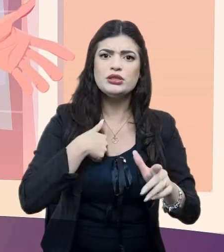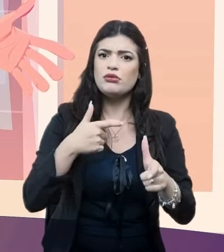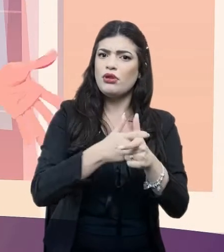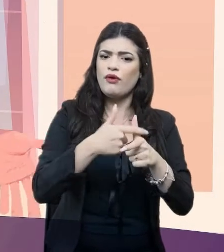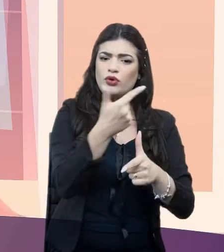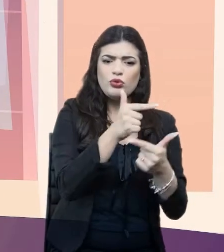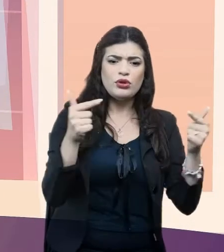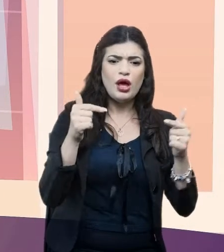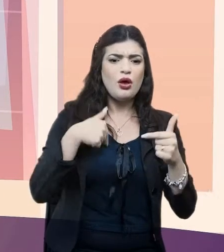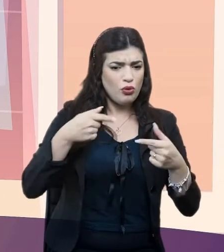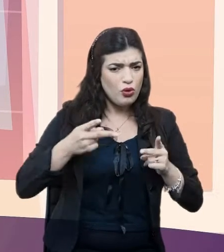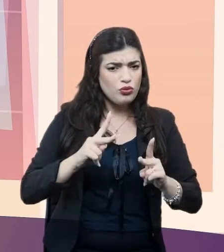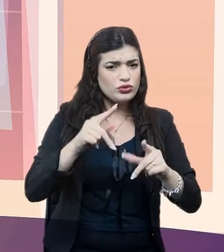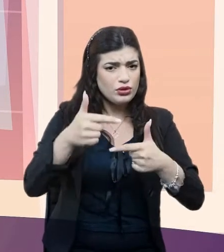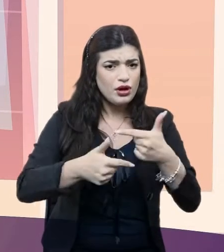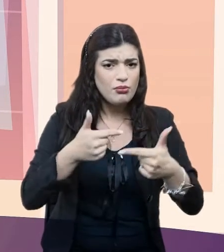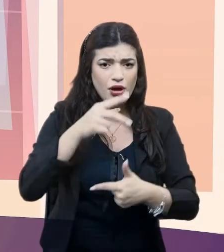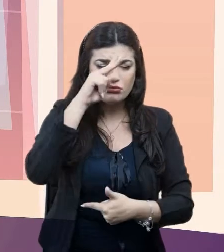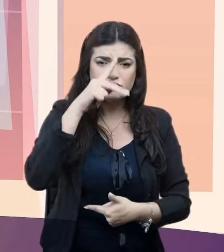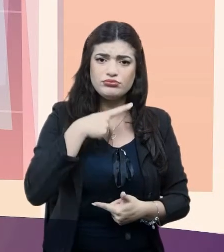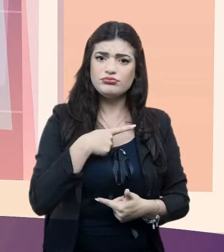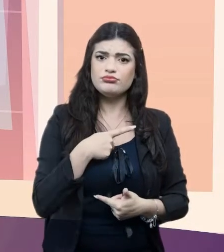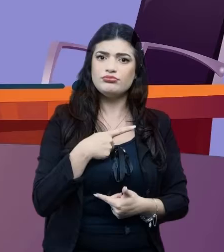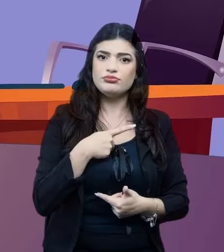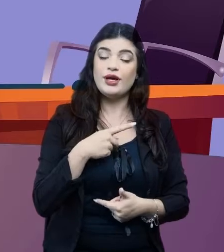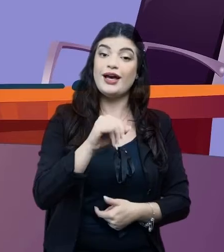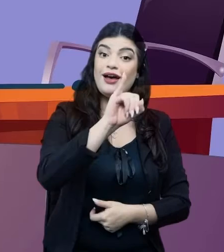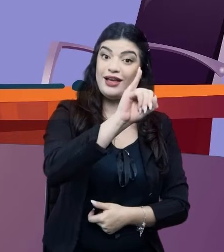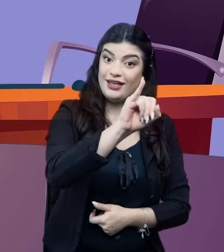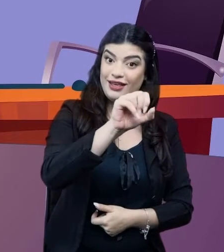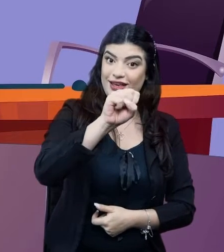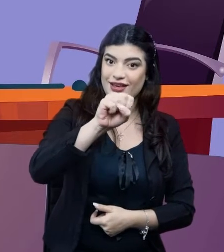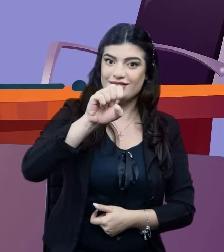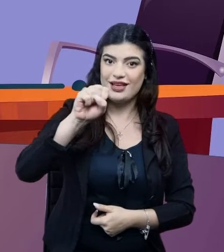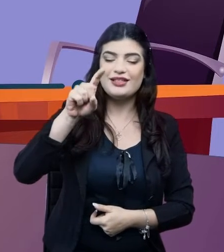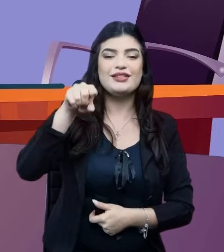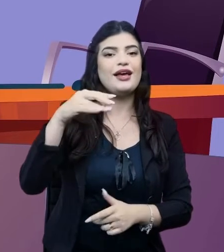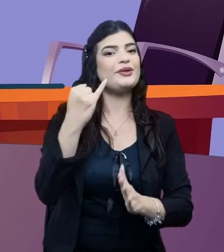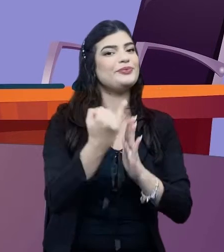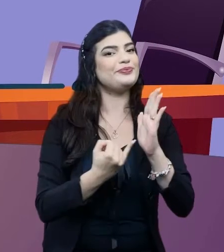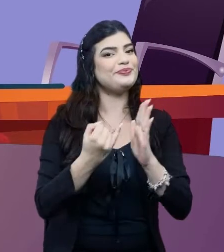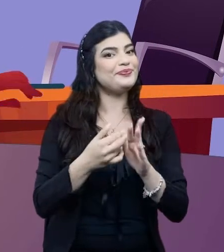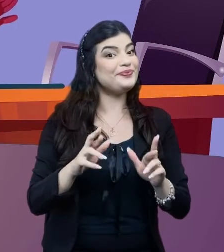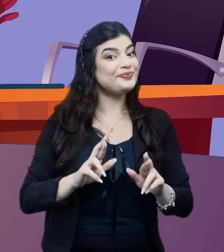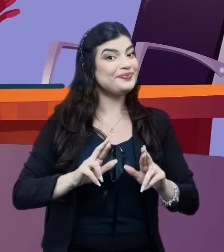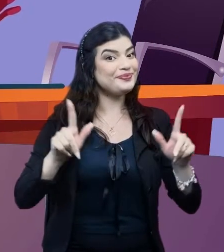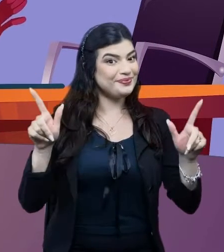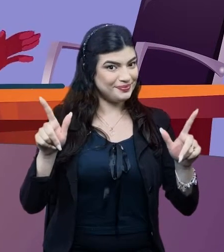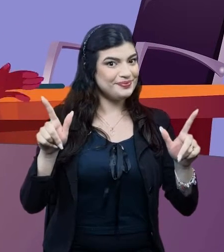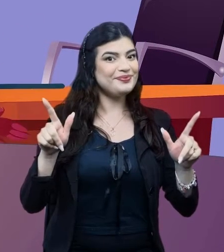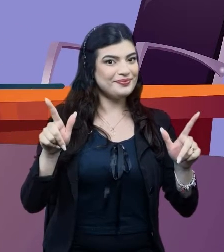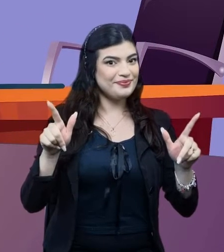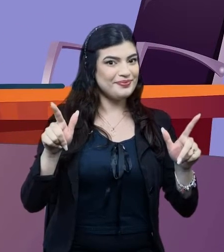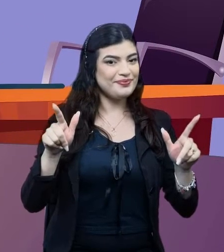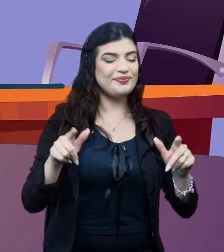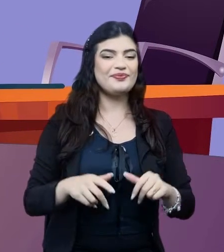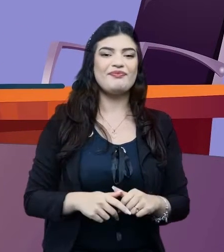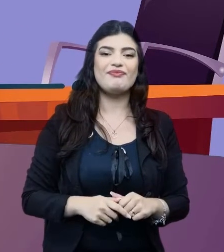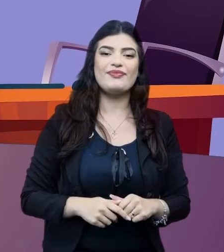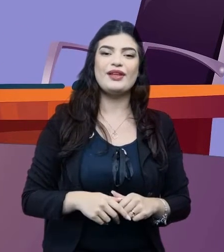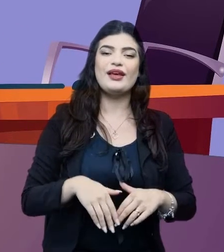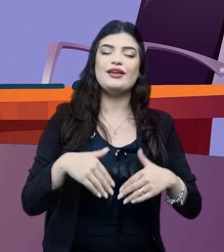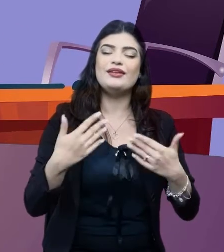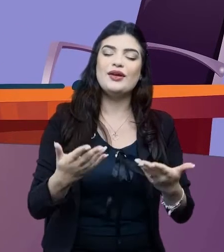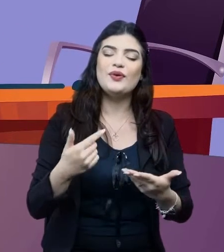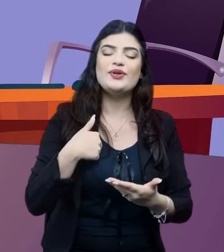de renda e eu não devo mais nada, só quero continuar a trabalhar. O ISS é um imposto diferente do imposto de renda.